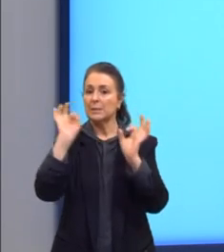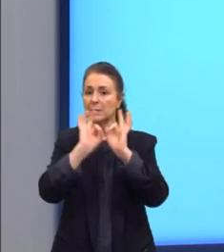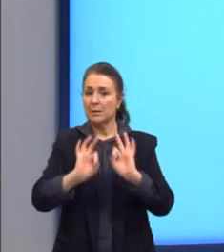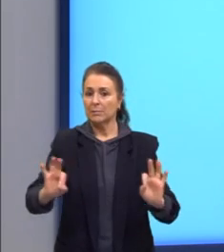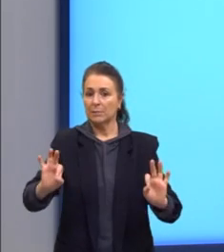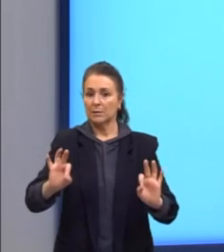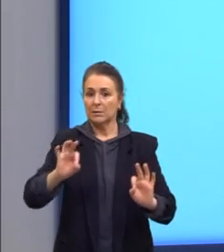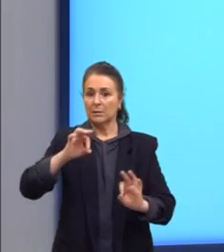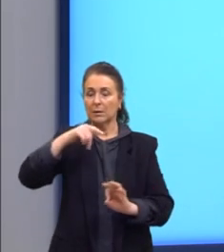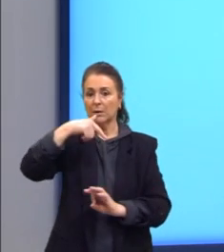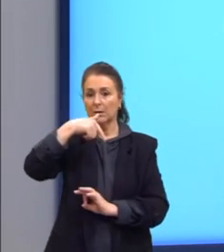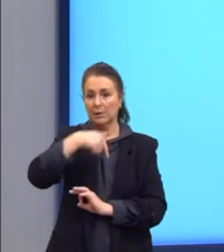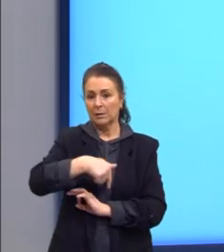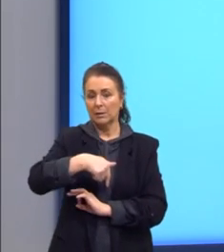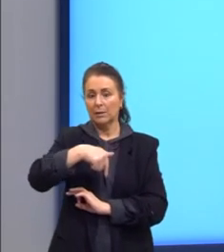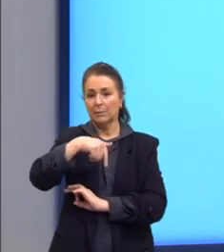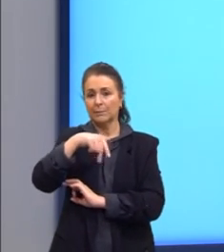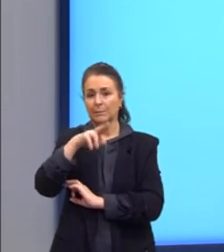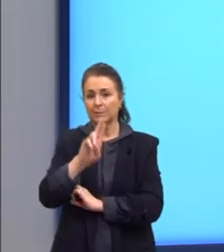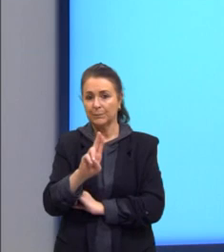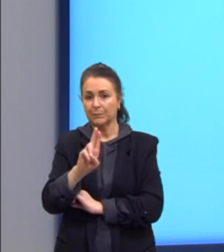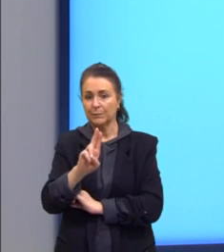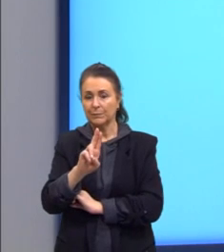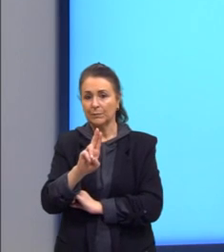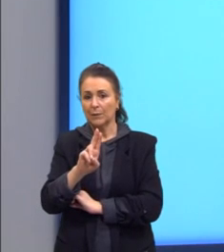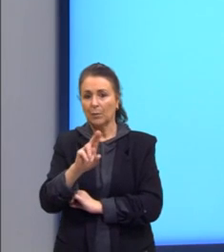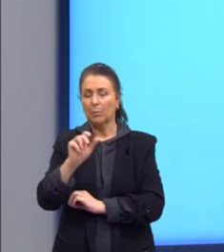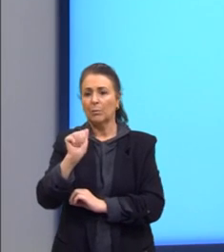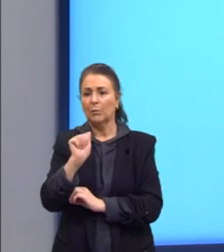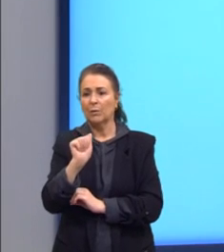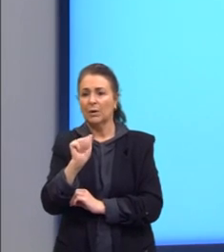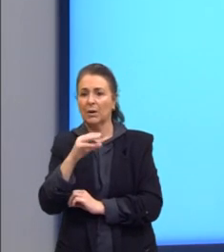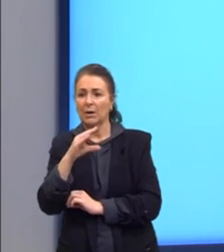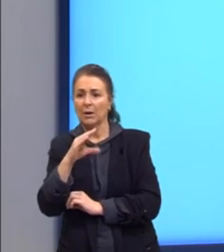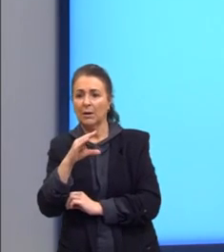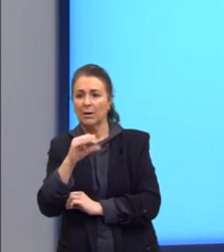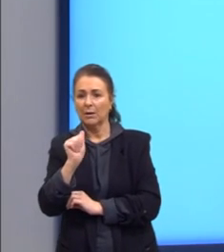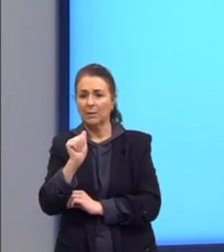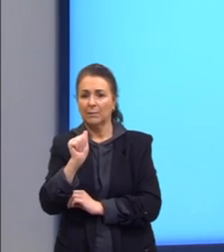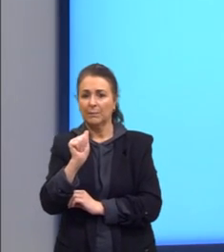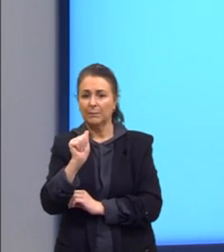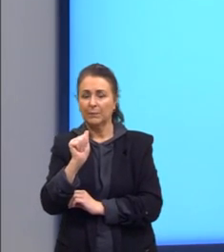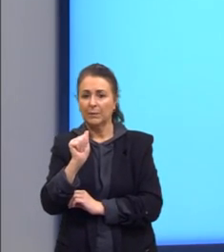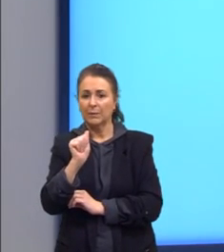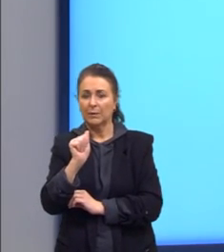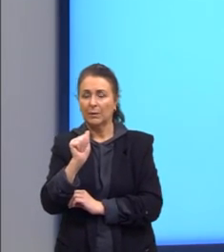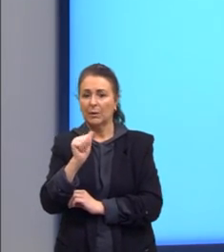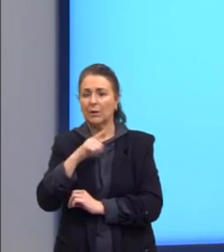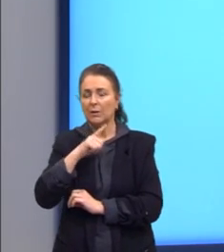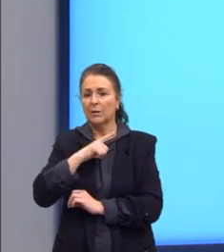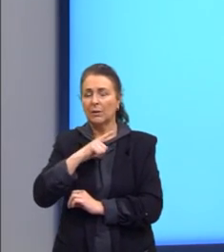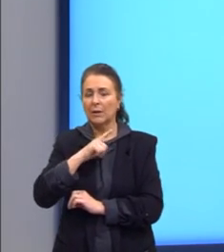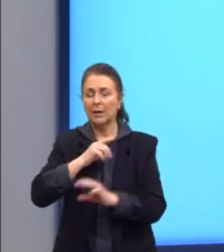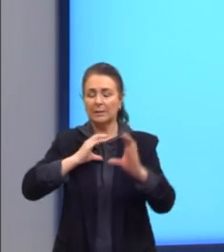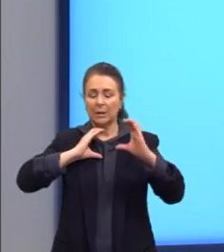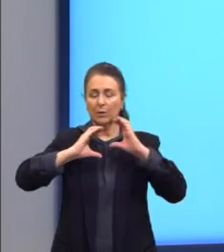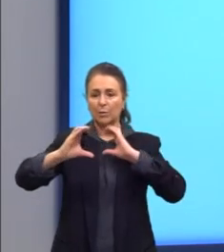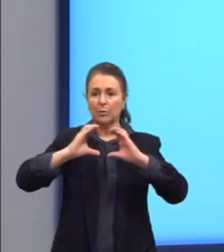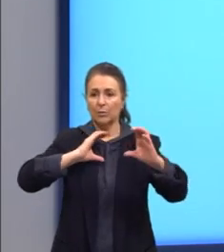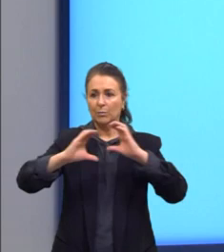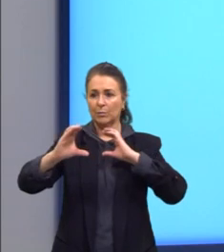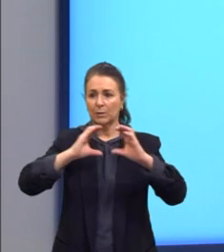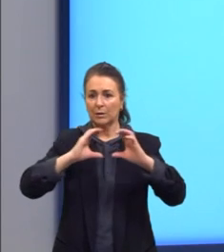O que vai, vou voltar aqui na questão, fazer com que a gente tenha essa comunicação